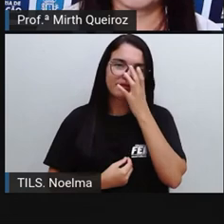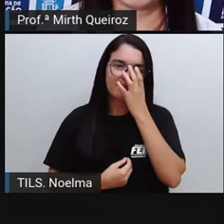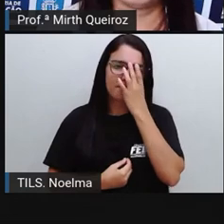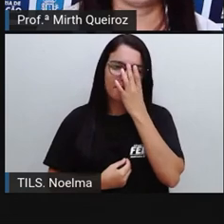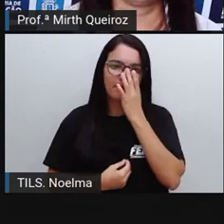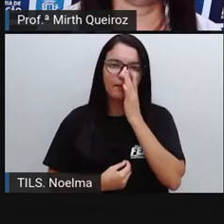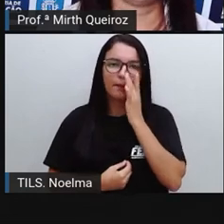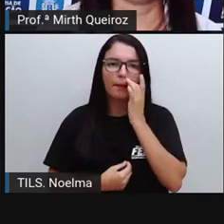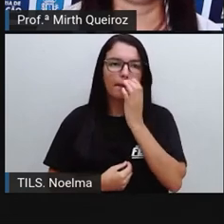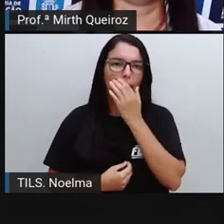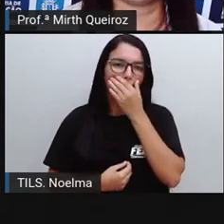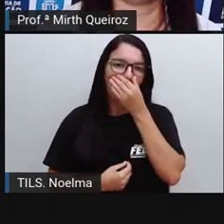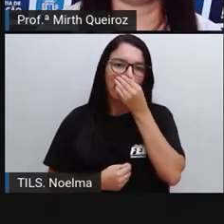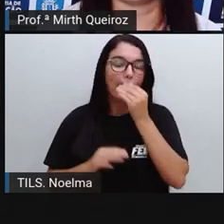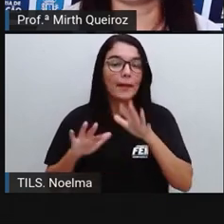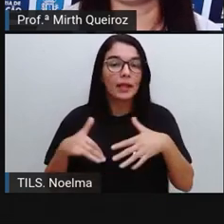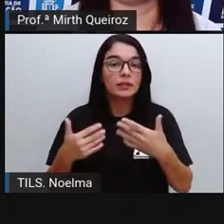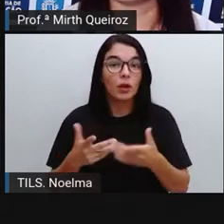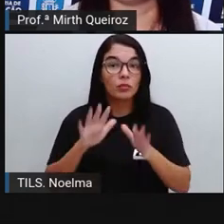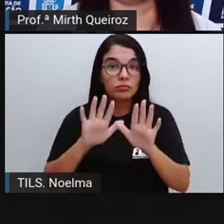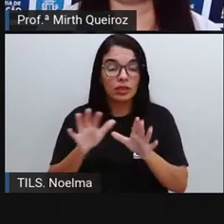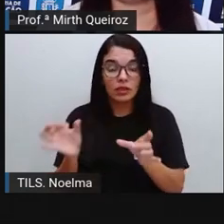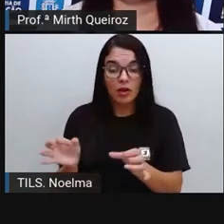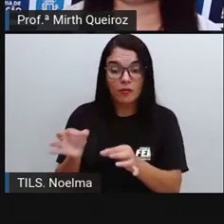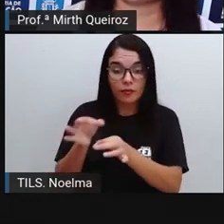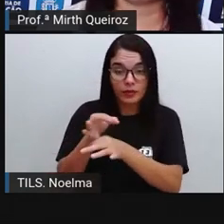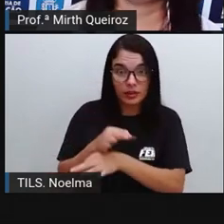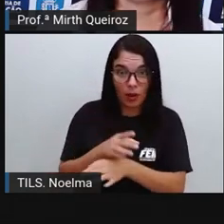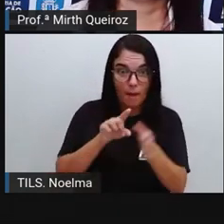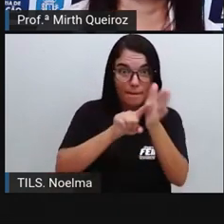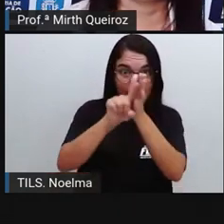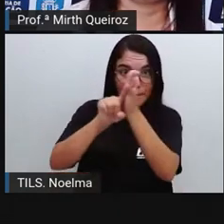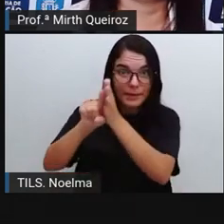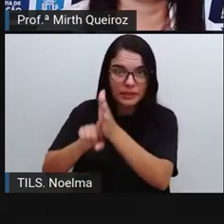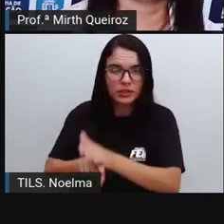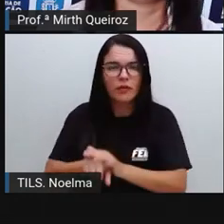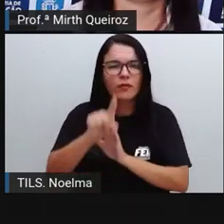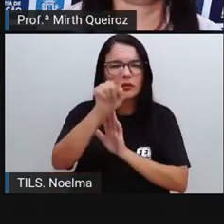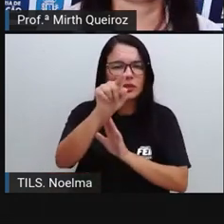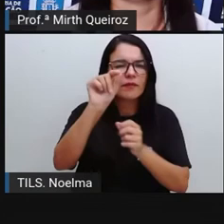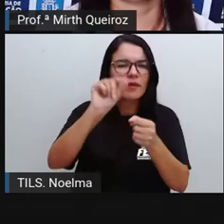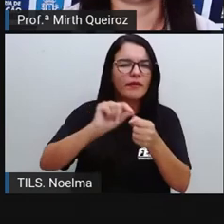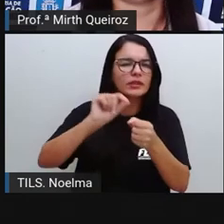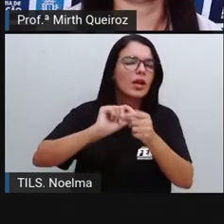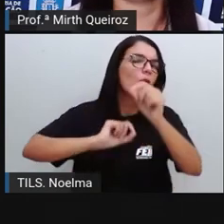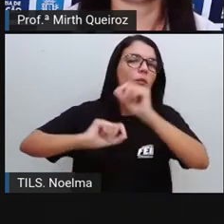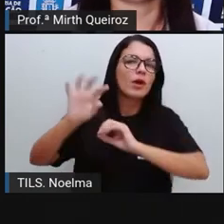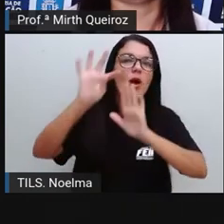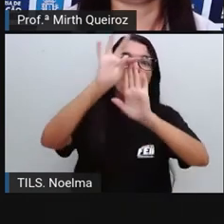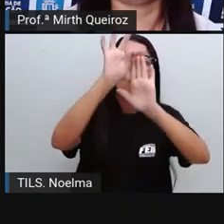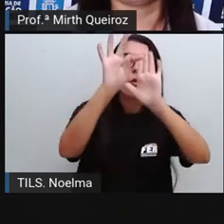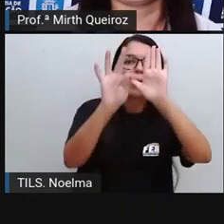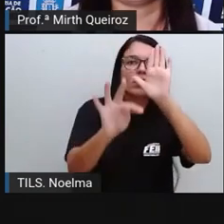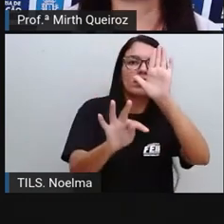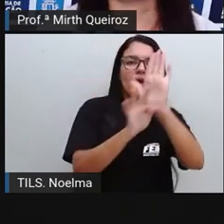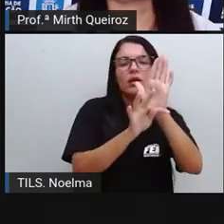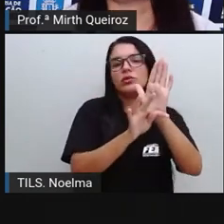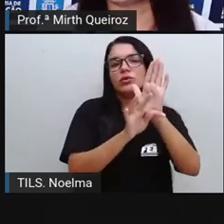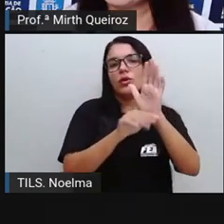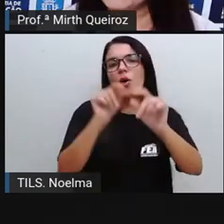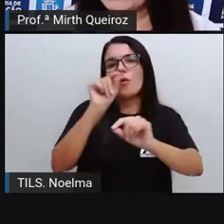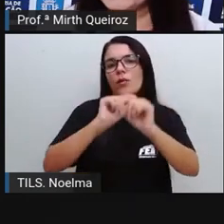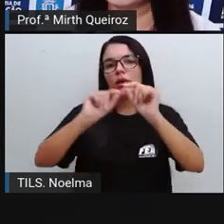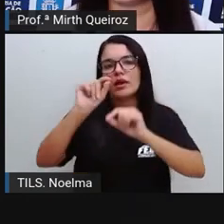E aí Ao final Da pesquisa Vocês vão Produzir Um texto Falando aí Sobre O